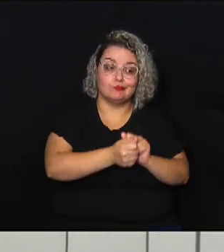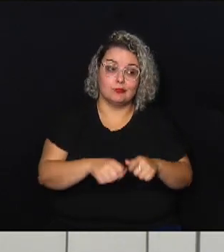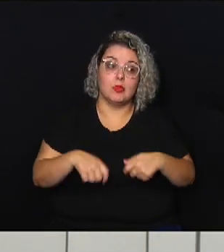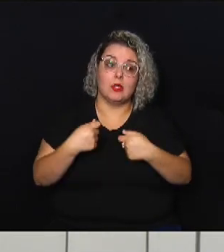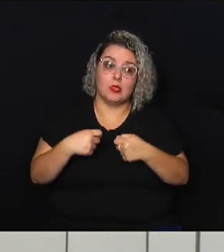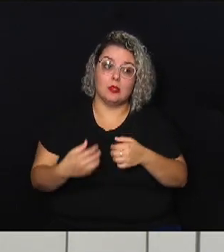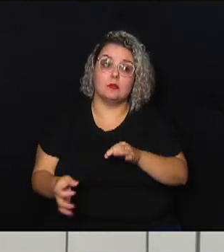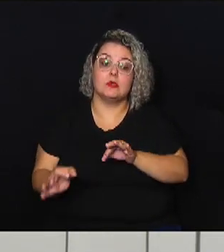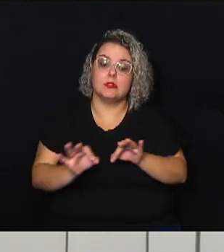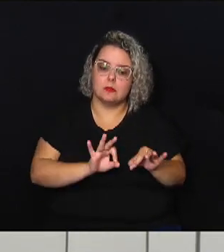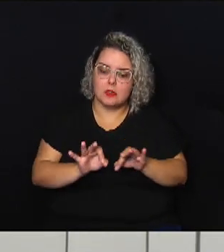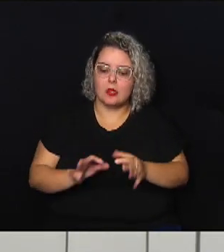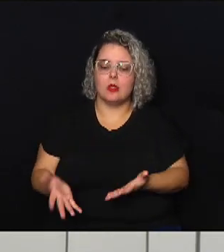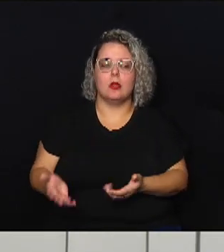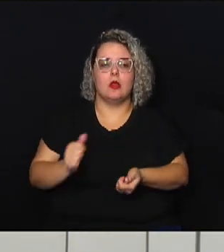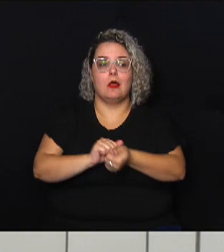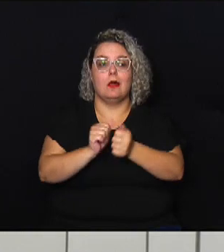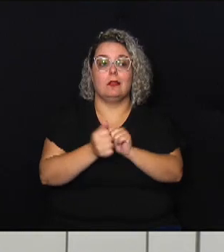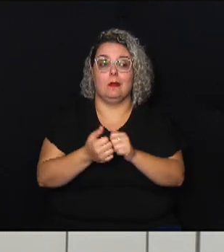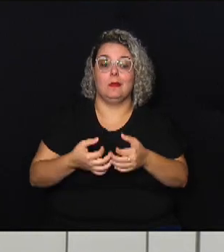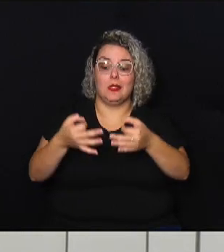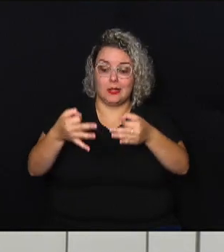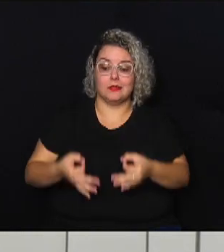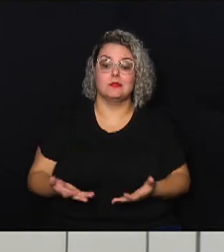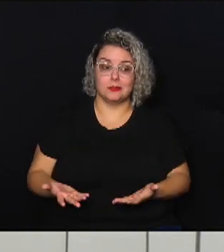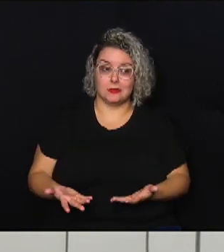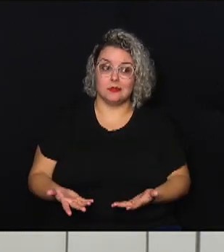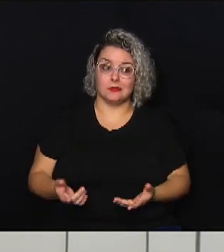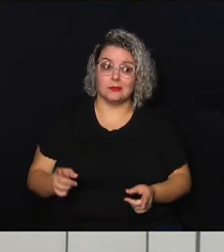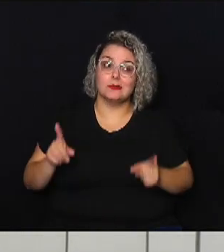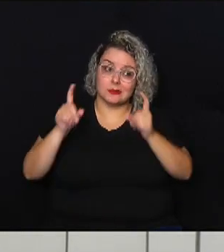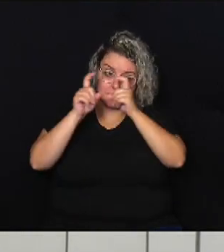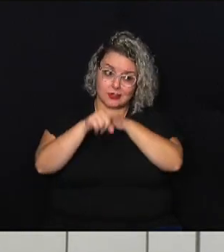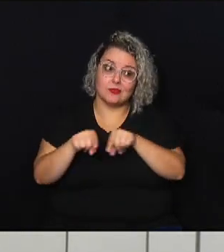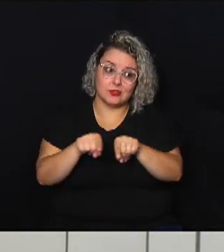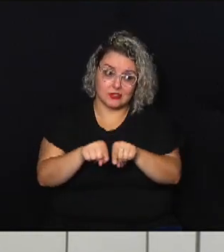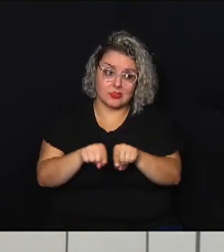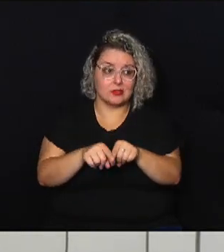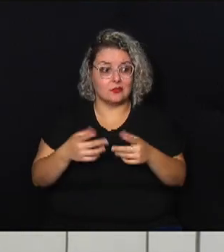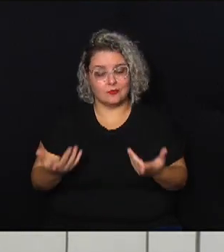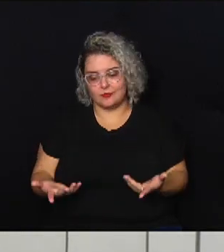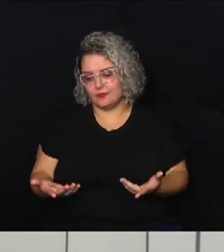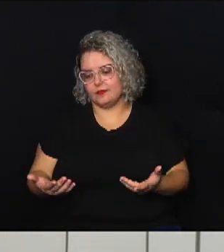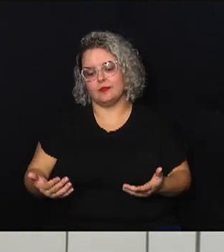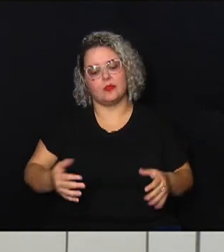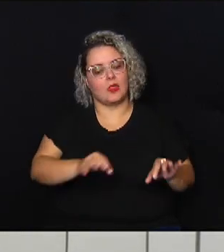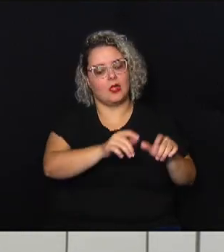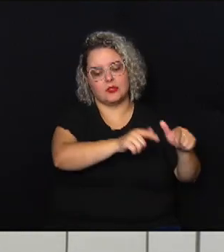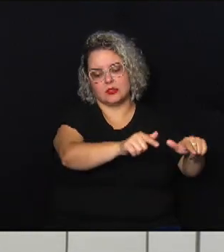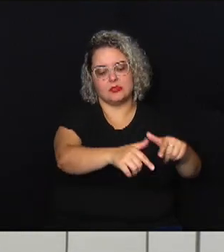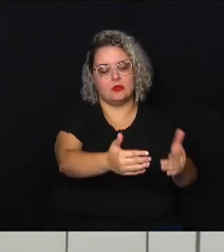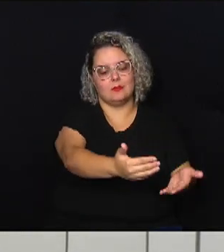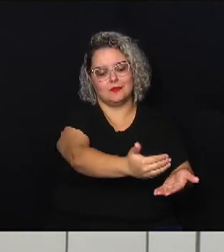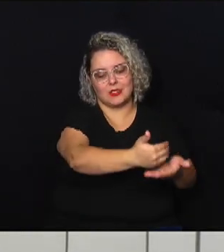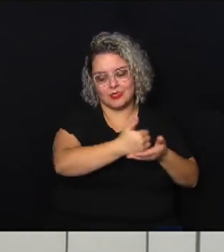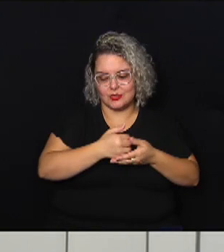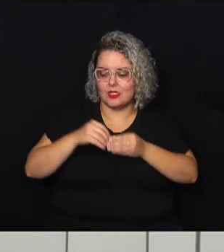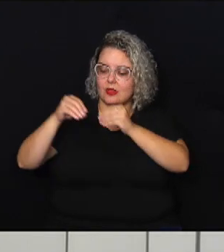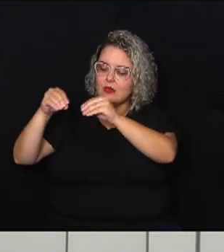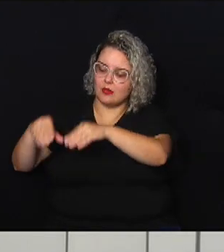esse viés, mas ao mesmo tempo é muito difícil, porque compõem retirar essas pessoas desses lugares,